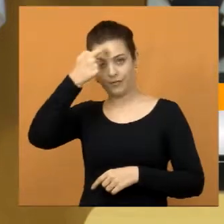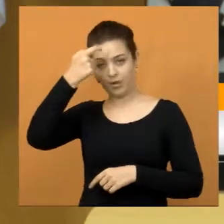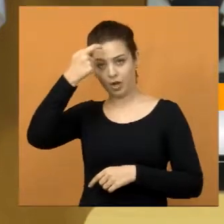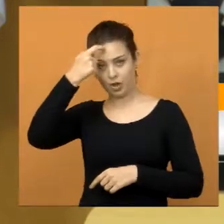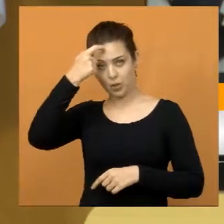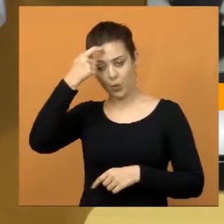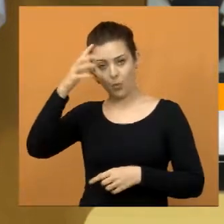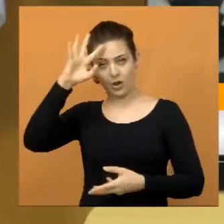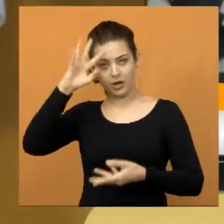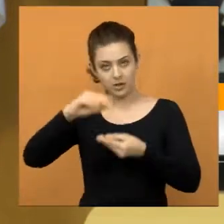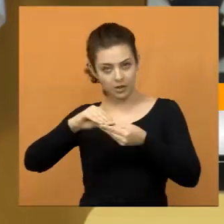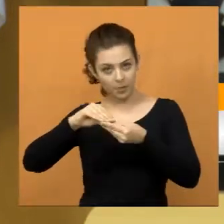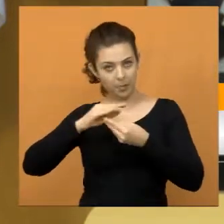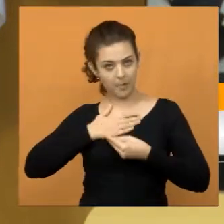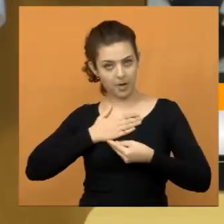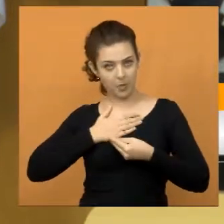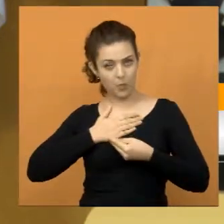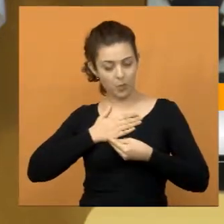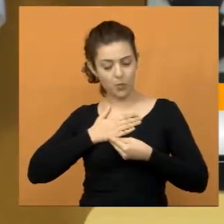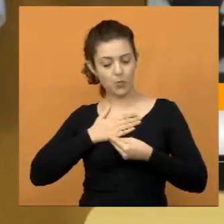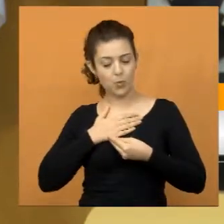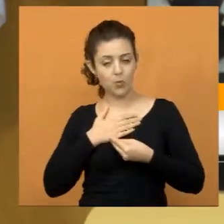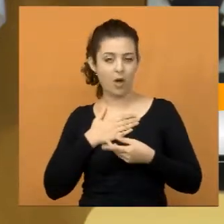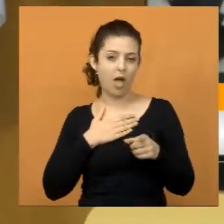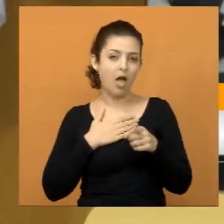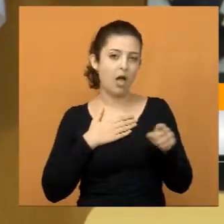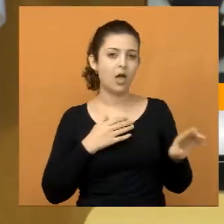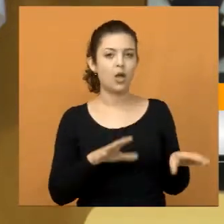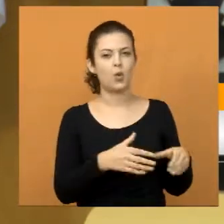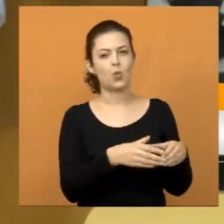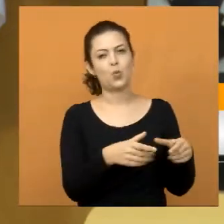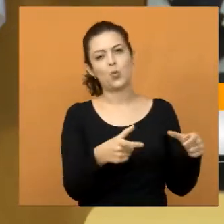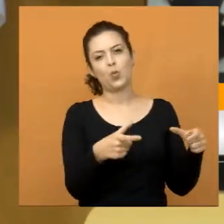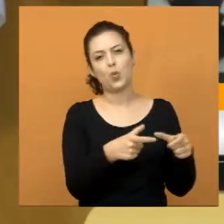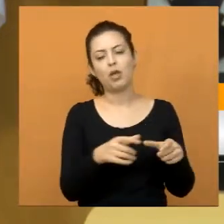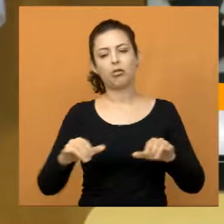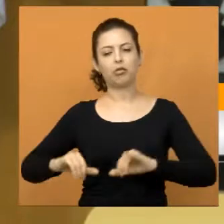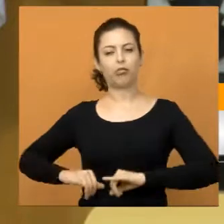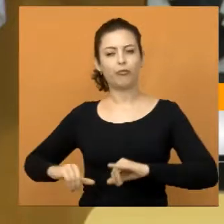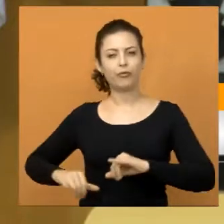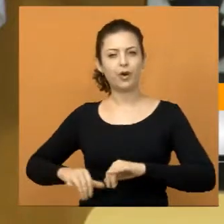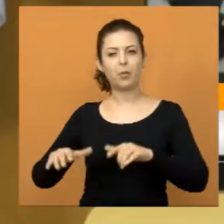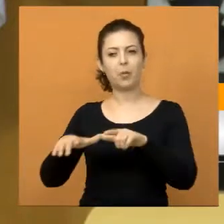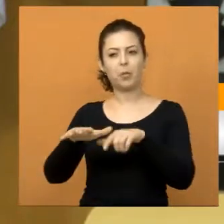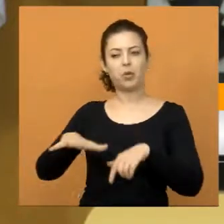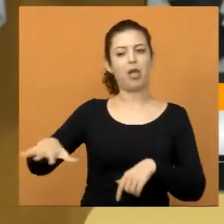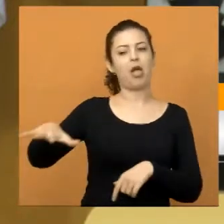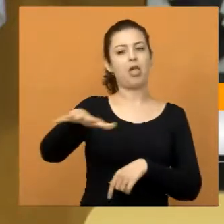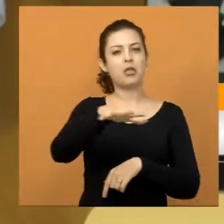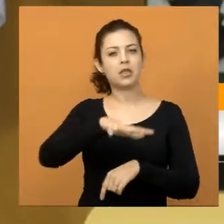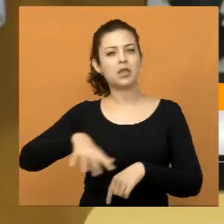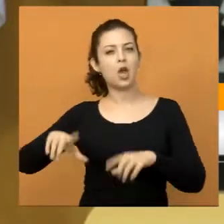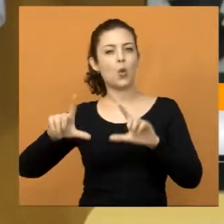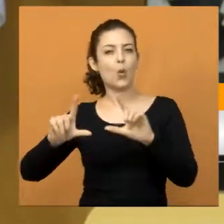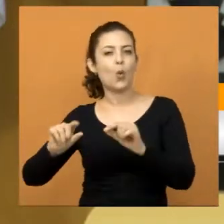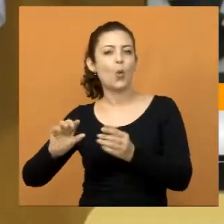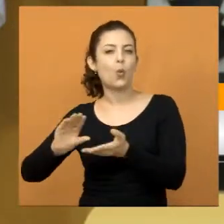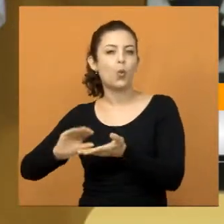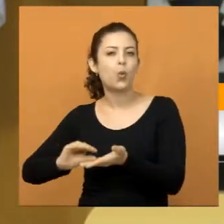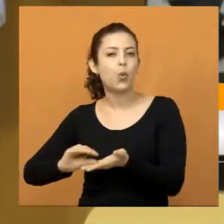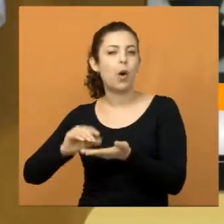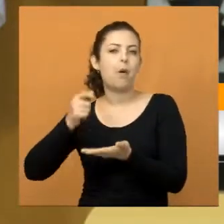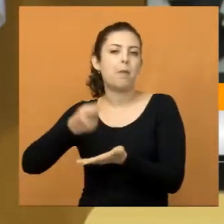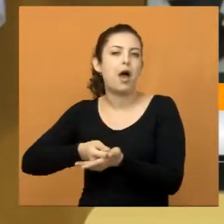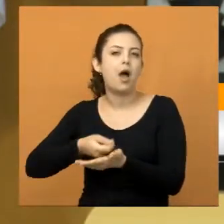meu entendimento. Então, eu acho que aquela classe mais sofrida, que menos tem recurso para bancar